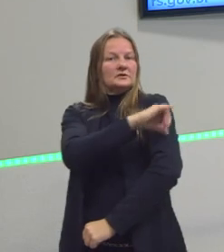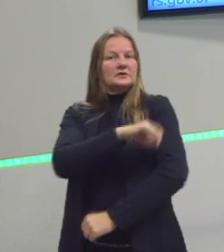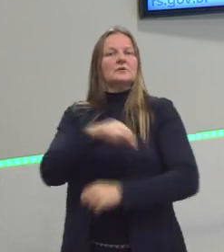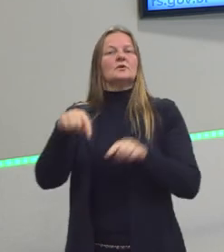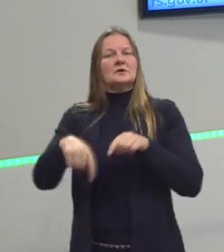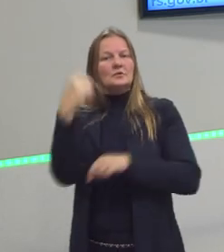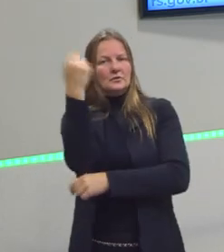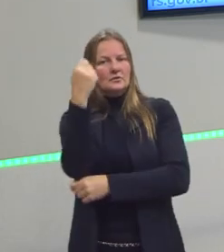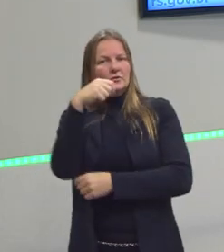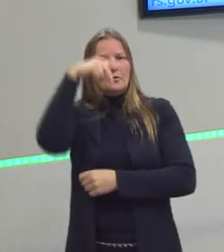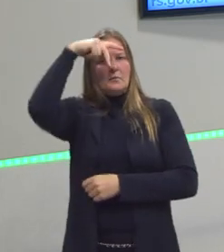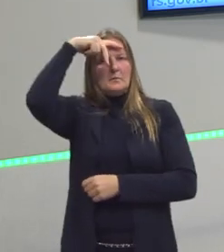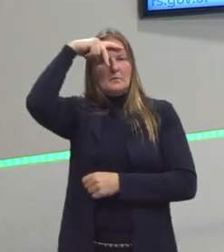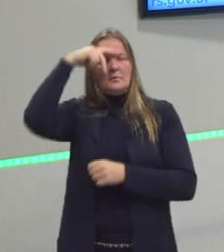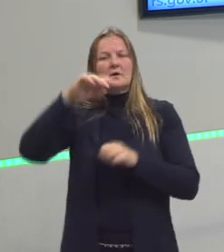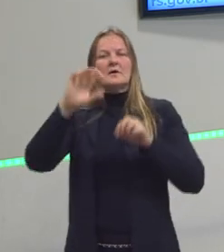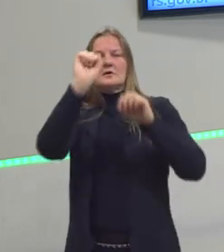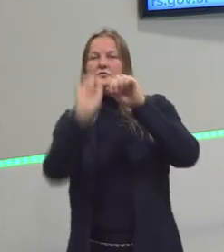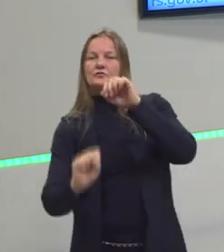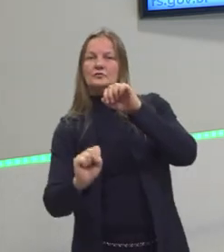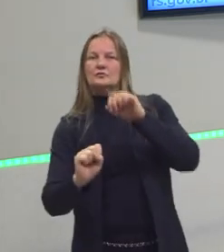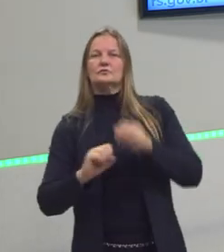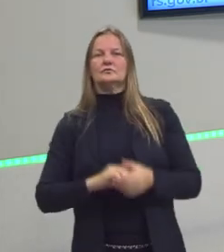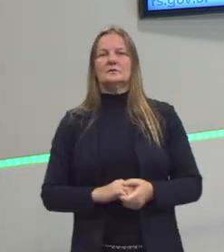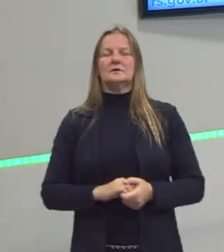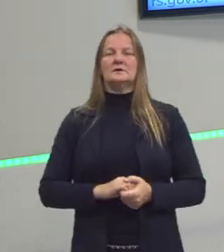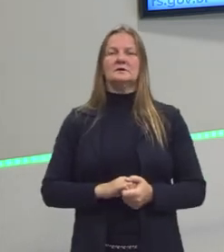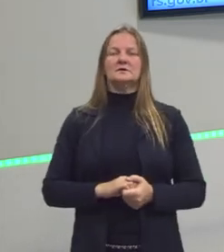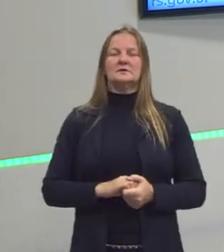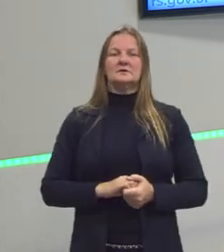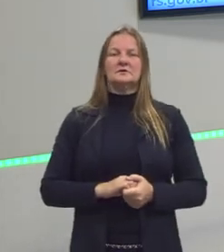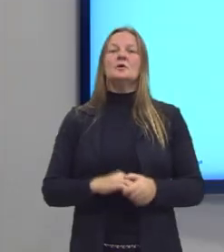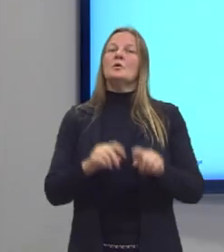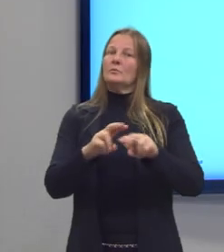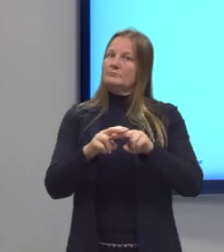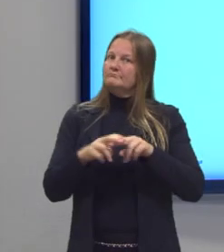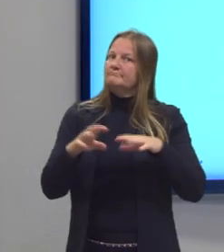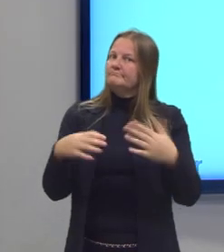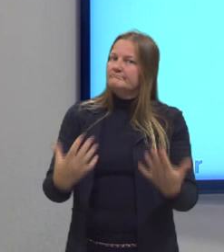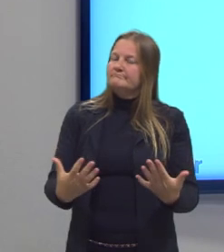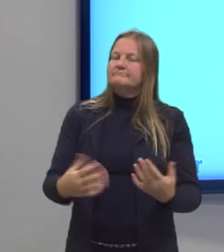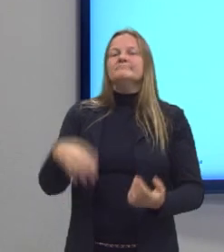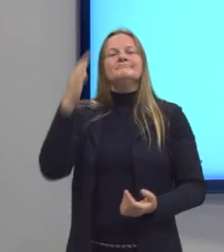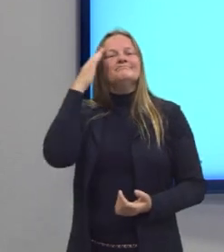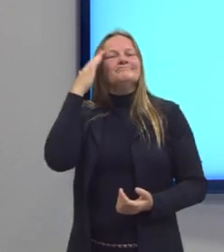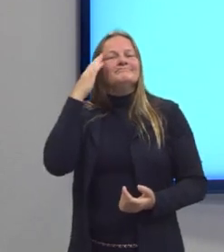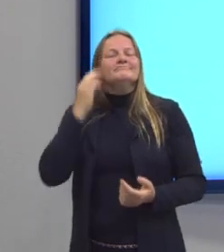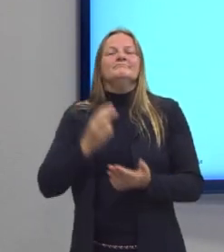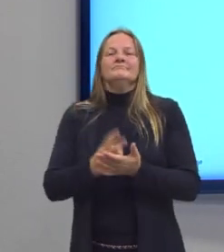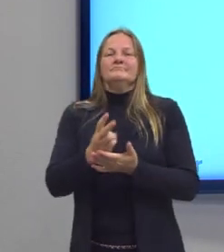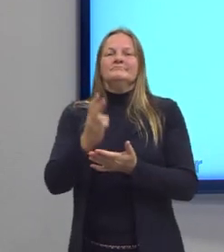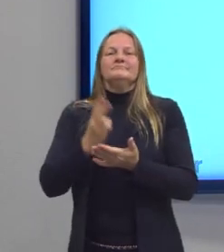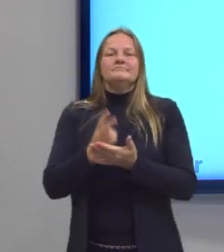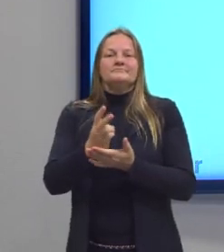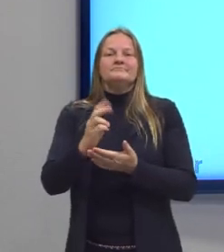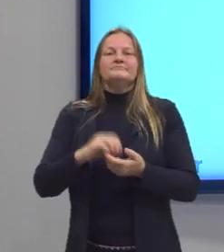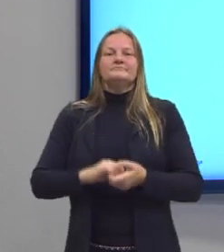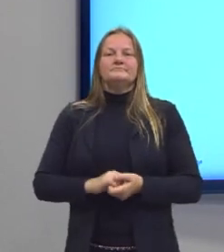aqui no Rio Grande do Sul, na região sul do Brasil. Certo? Então, o saber continua um saber erudito,